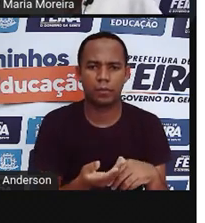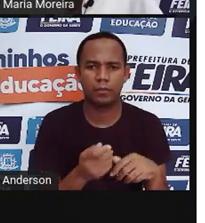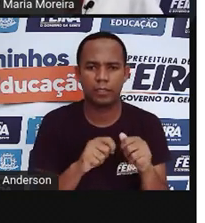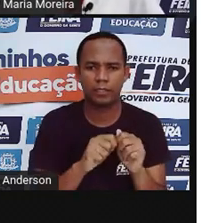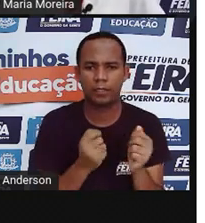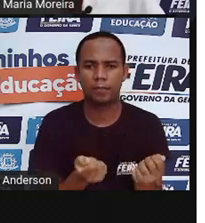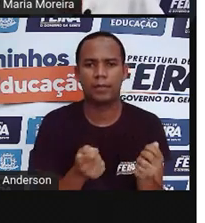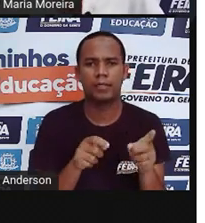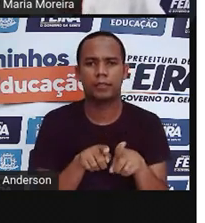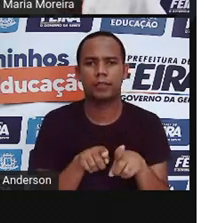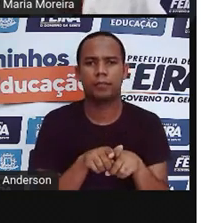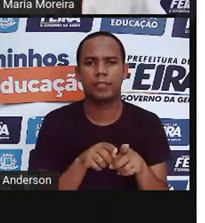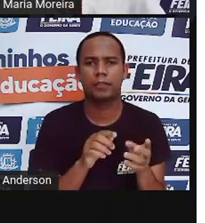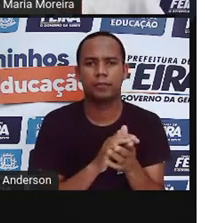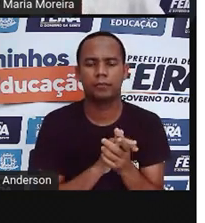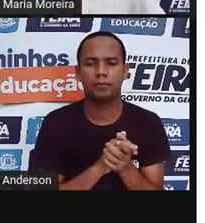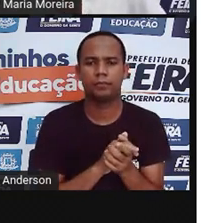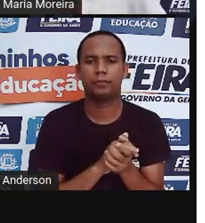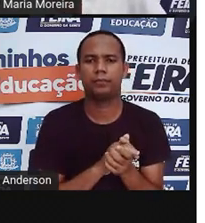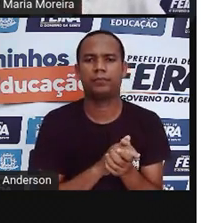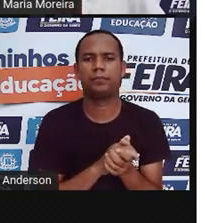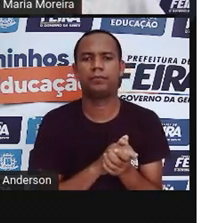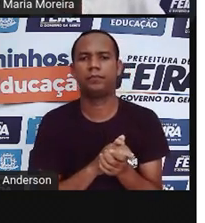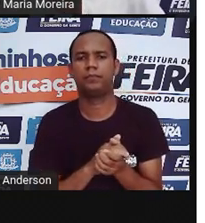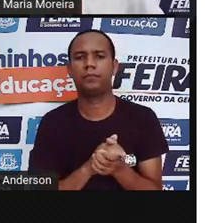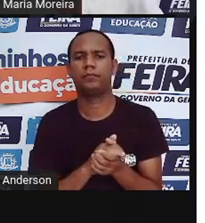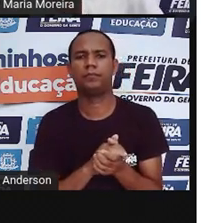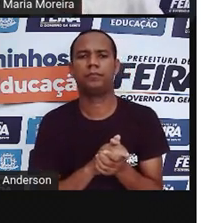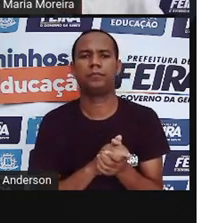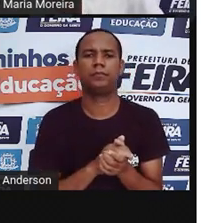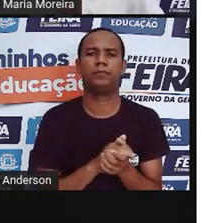boneca de plástico, que ela pode cair, que não quebra. Tá?